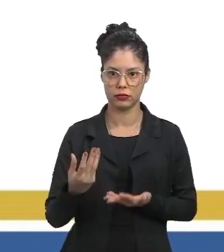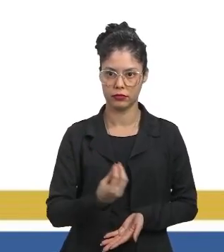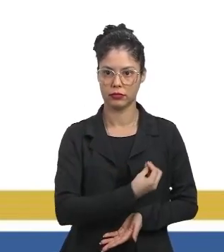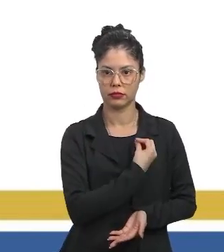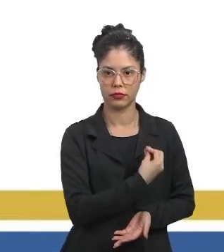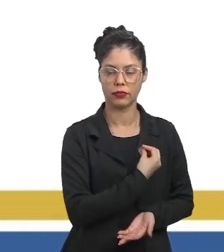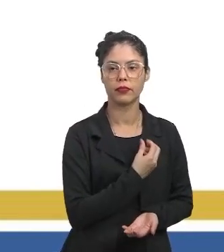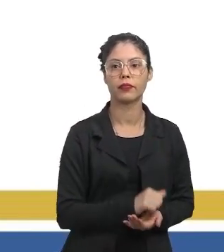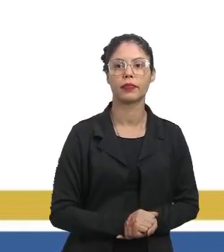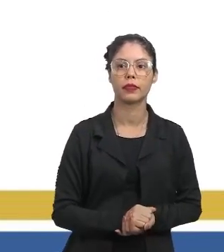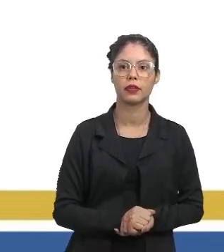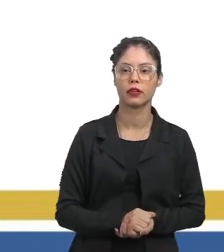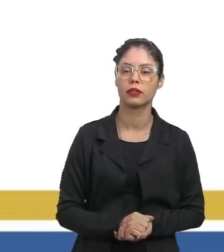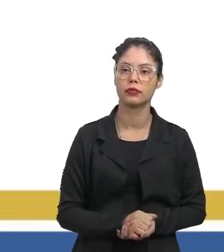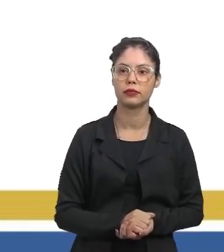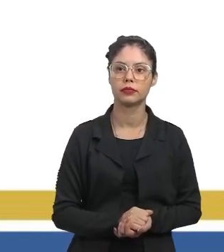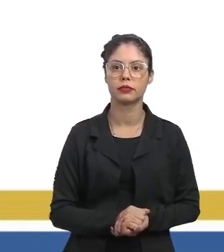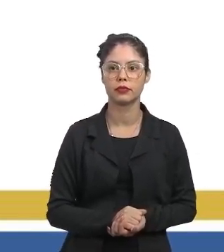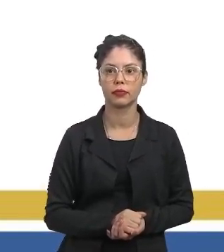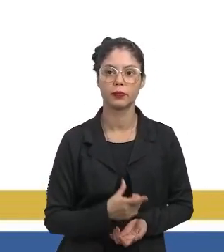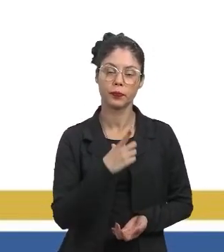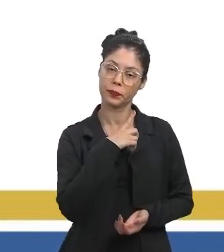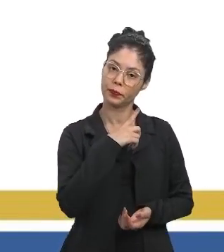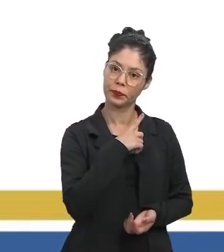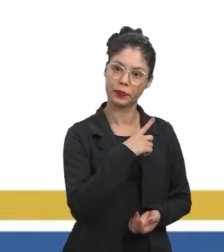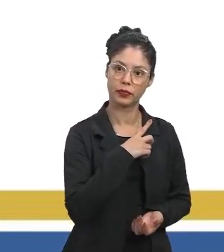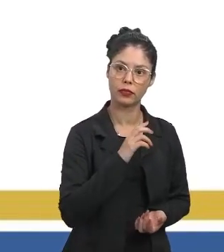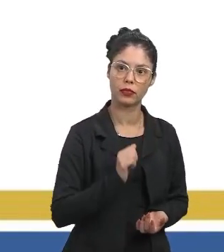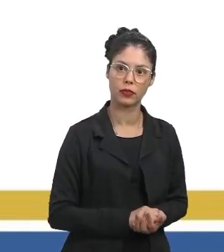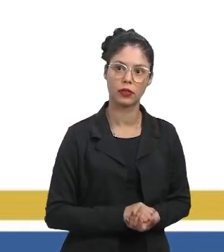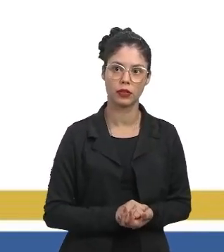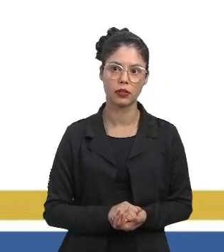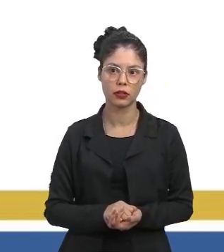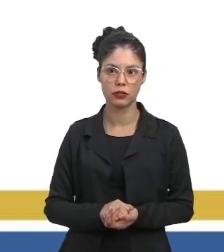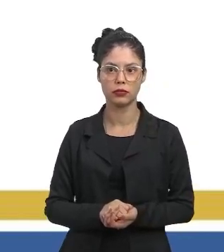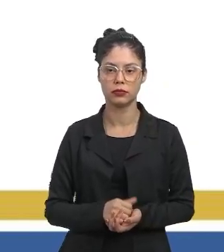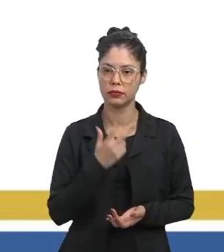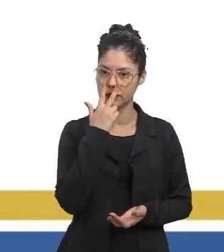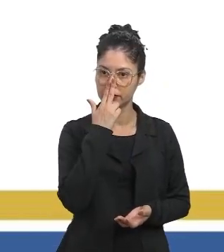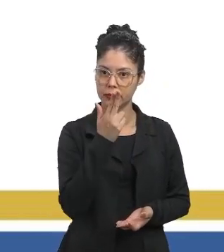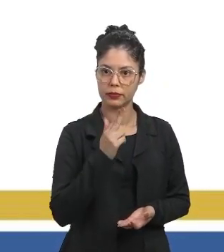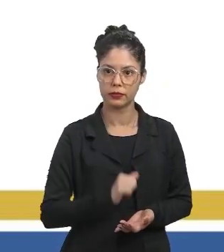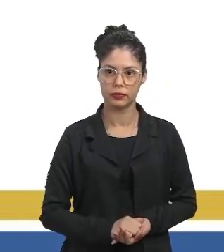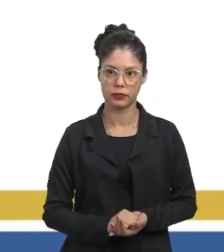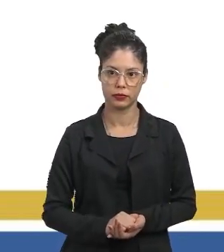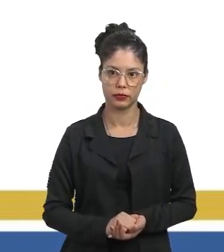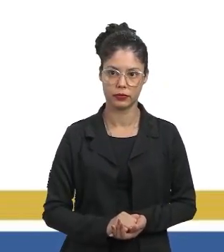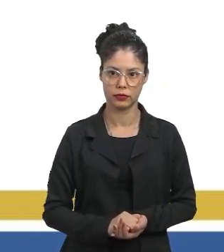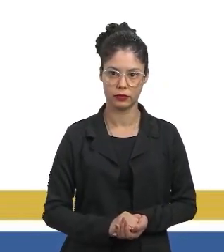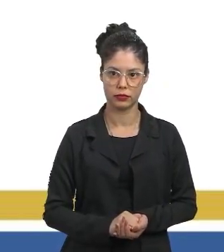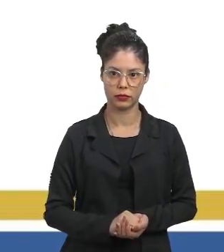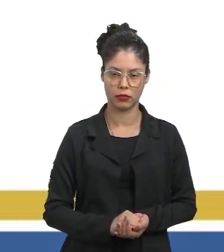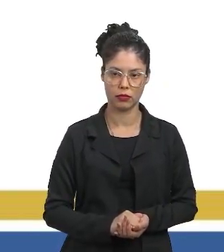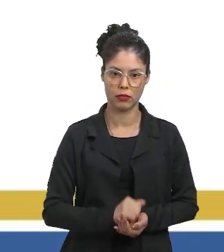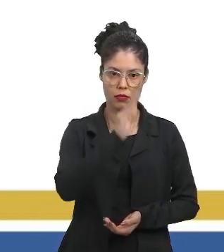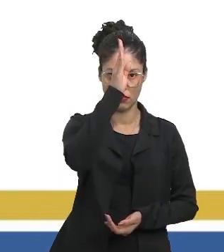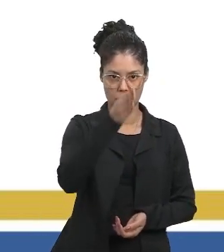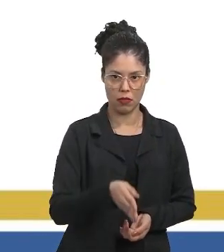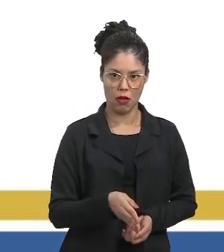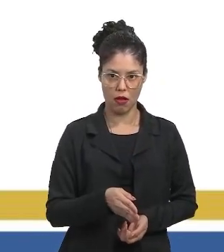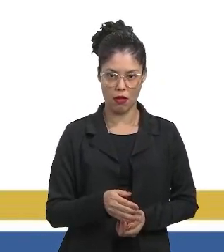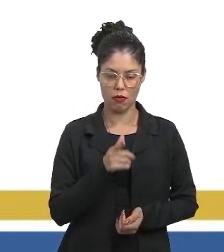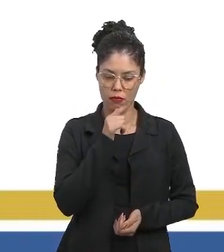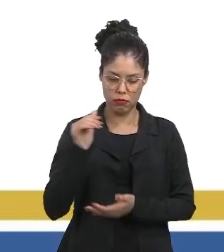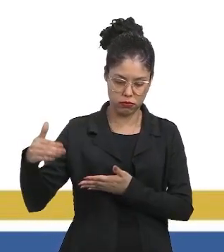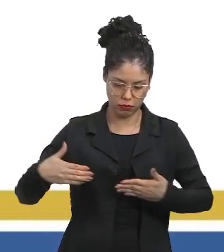vida. E, no outro, nós temos, aparentemente, dois lados de um rio,